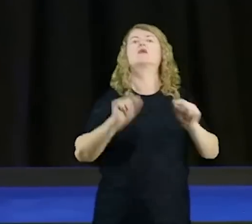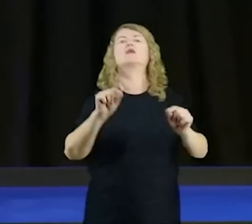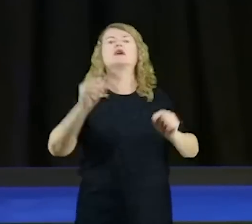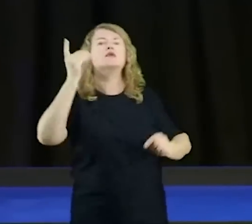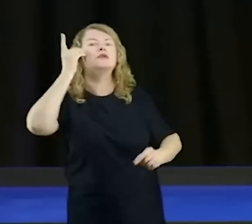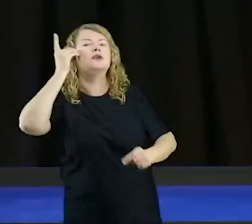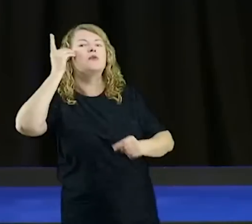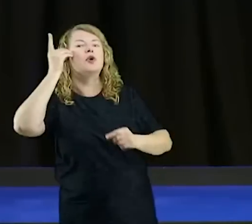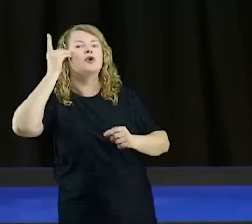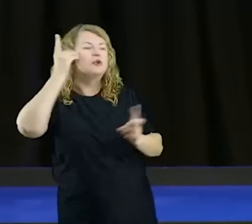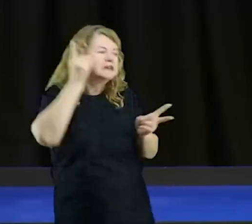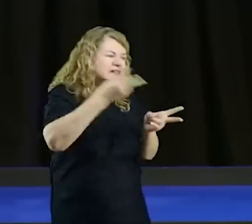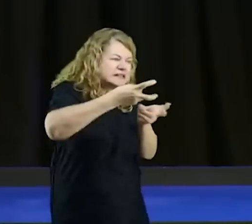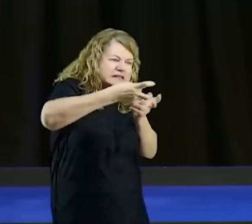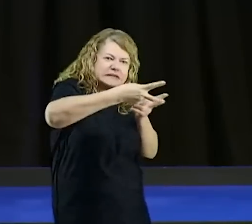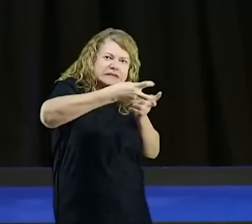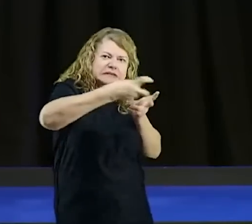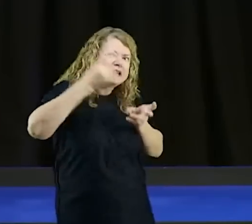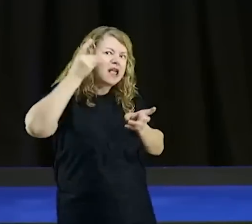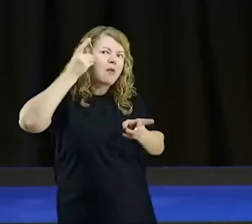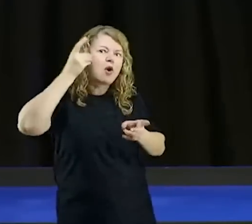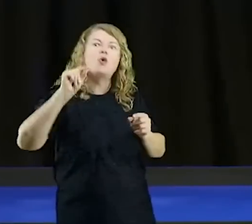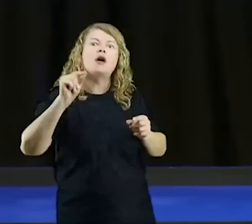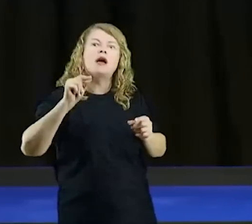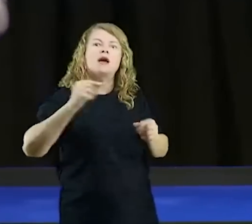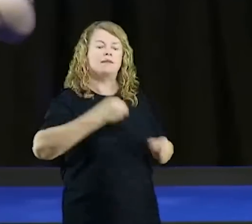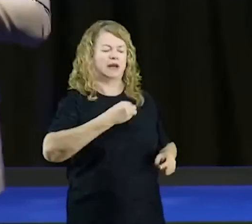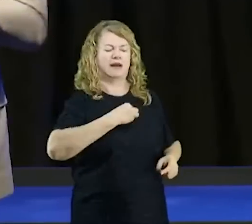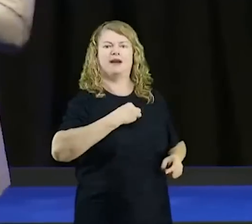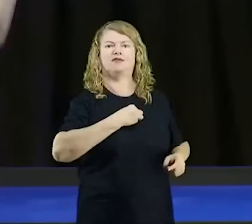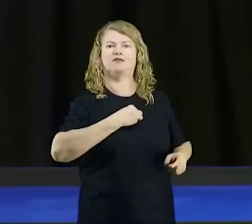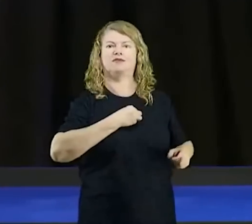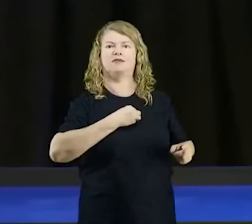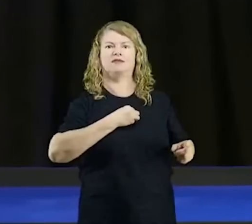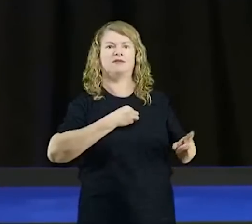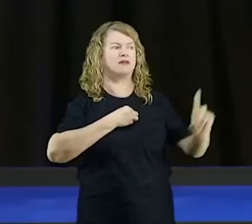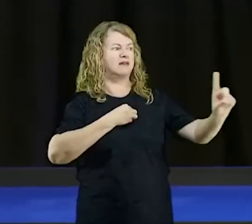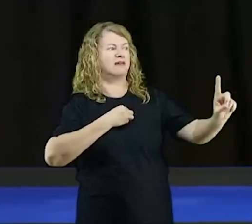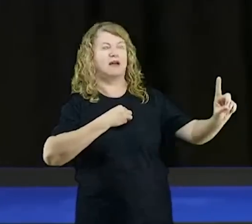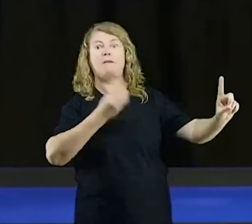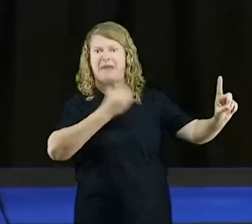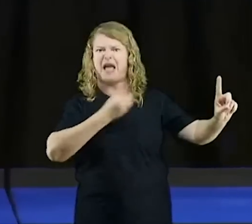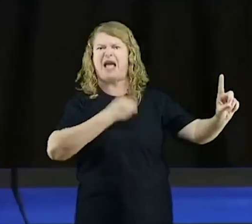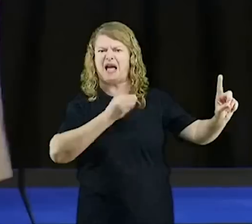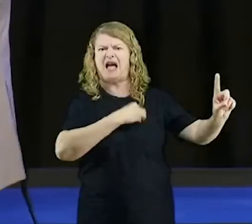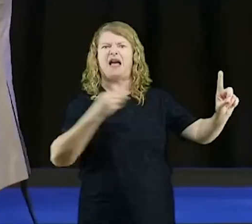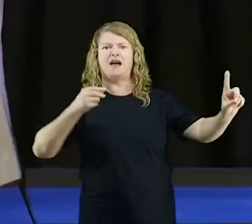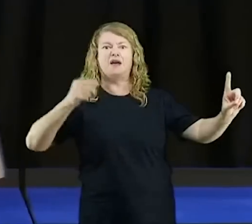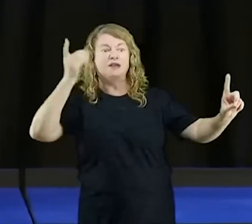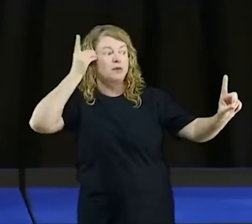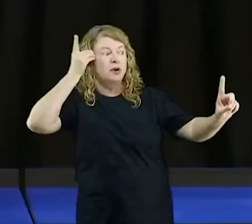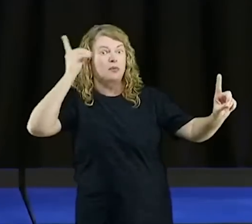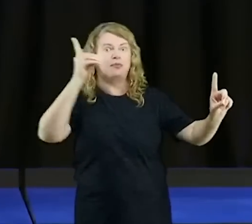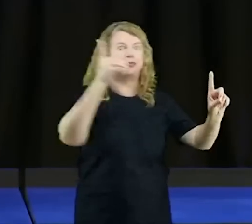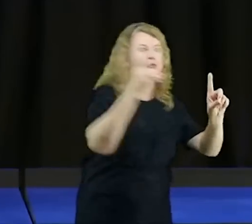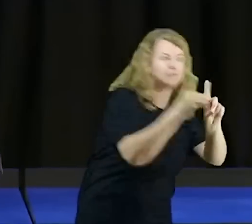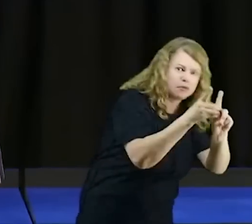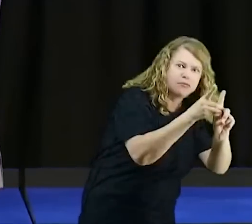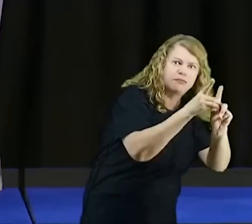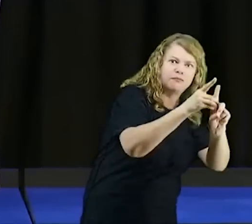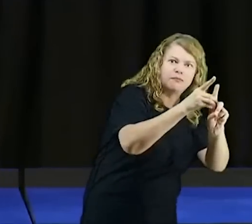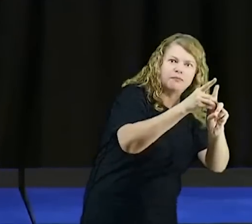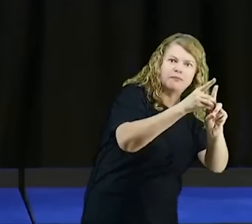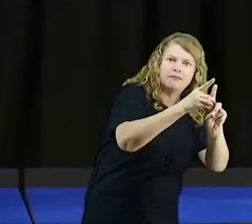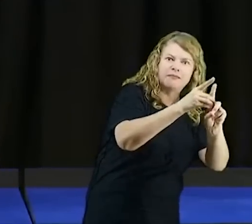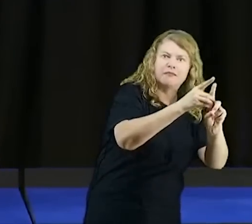nas iniquidades. São como moscas que orbitam os lixos da alma. Eu vou te dar o exemplo da lixeira. Você tem aqui